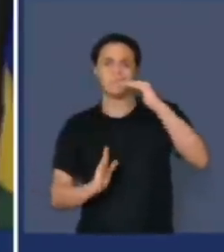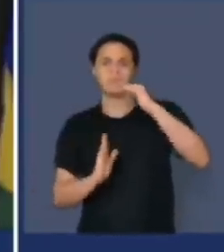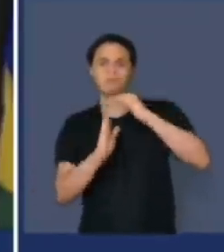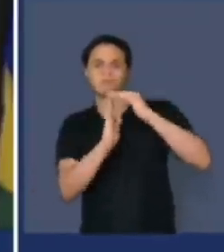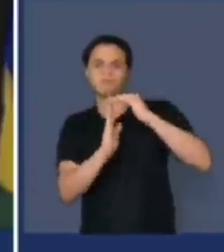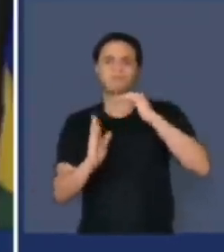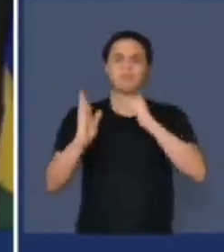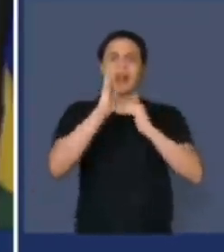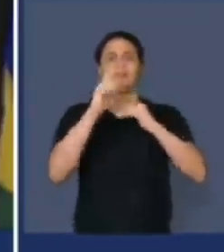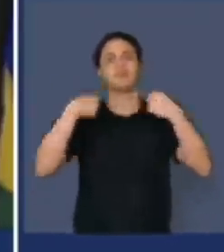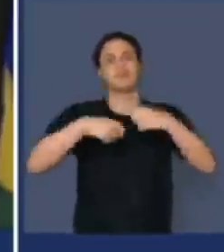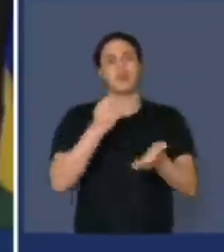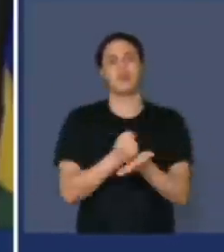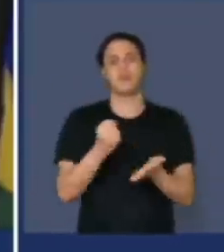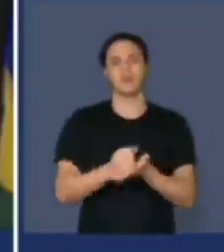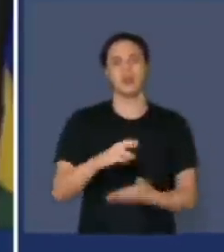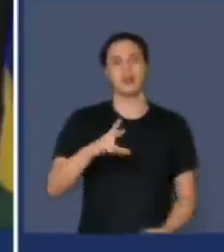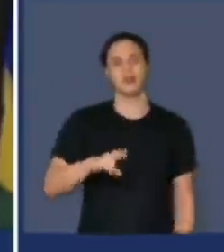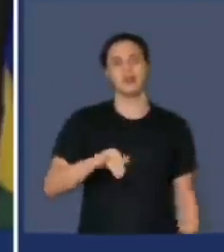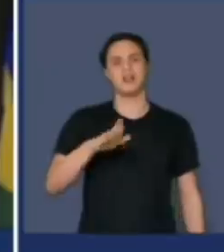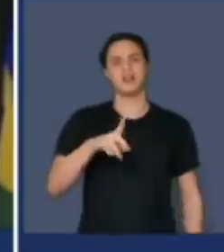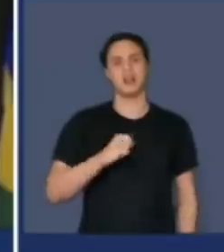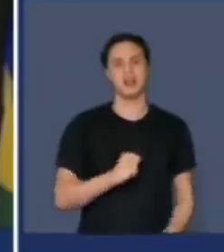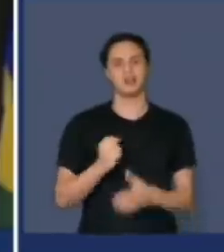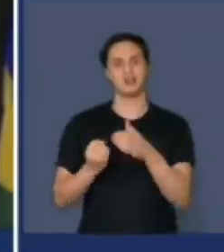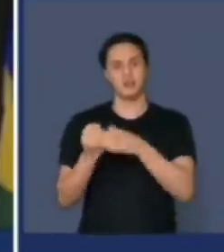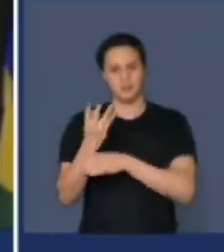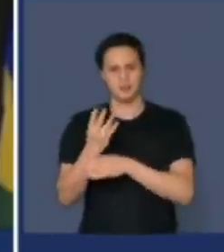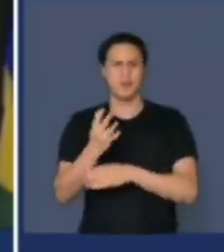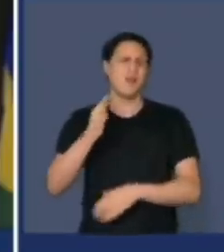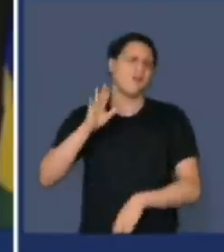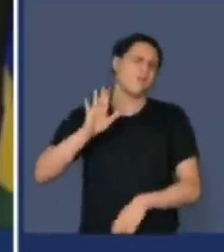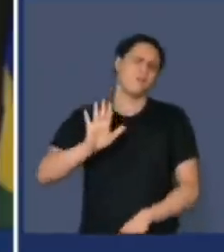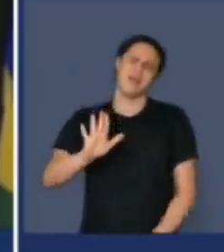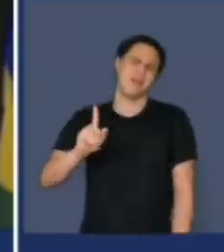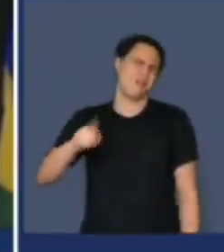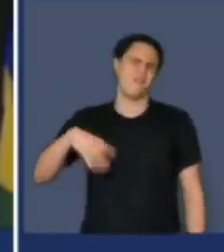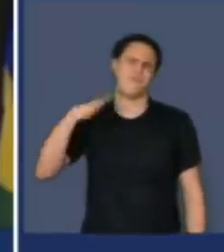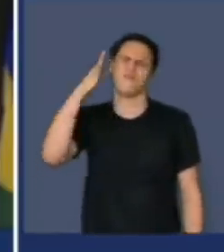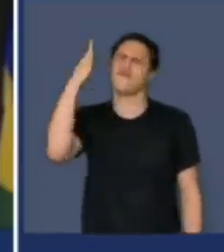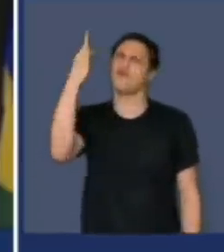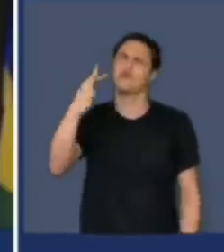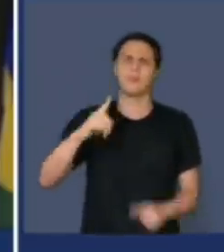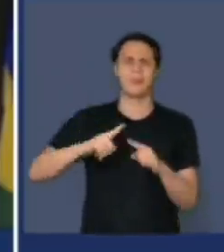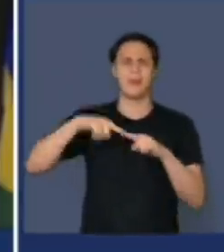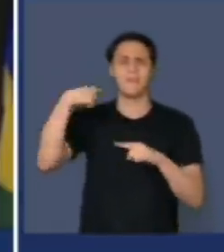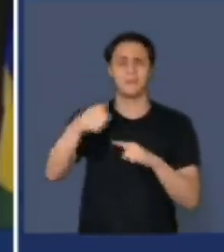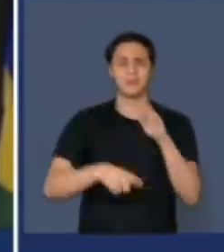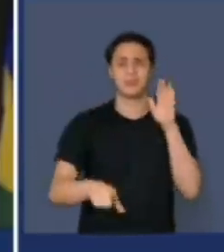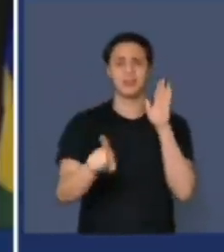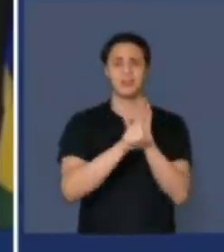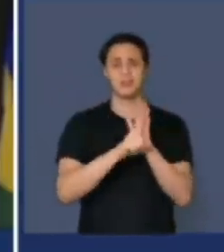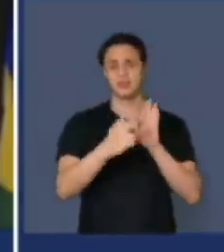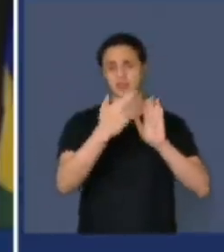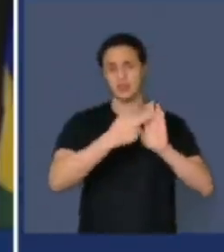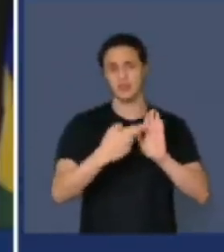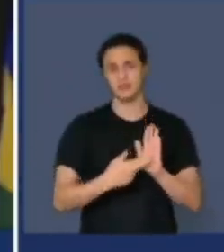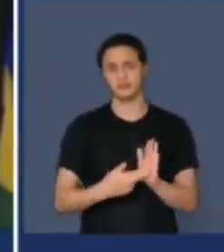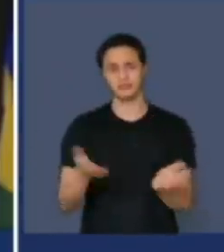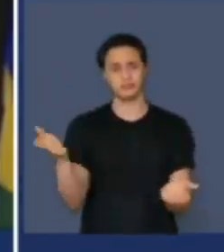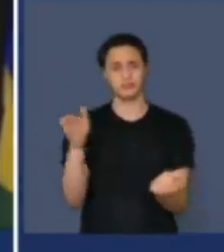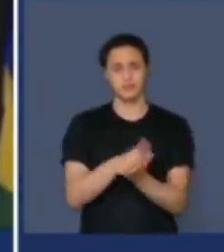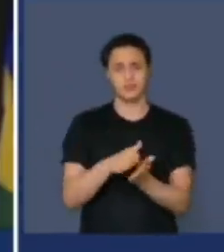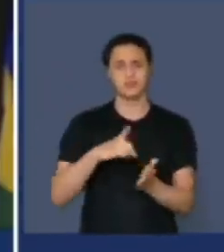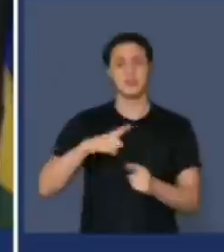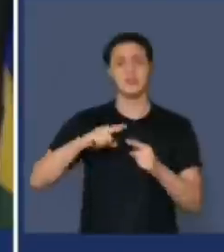comprar crédito. Mas isso é para a gente se preocupar para o mercado futuro, ou seja, depois que o livro de regras for fechado e depois que o mercado